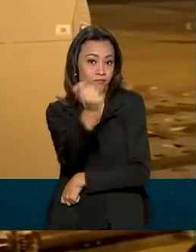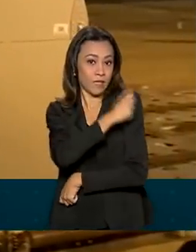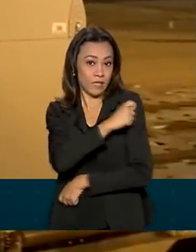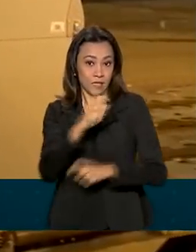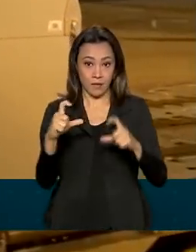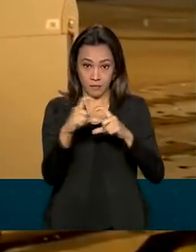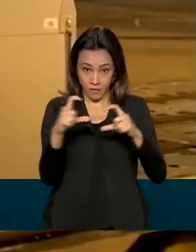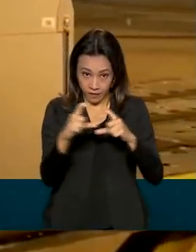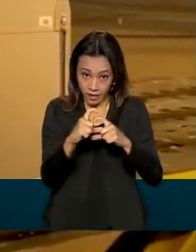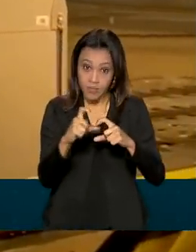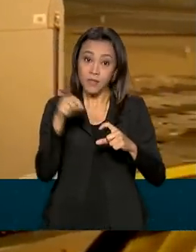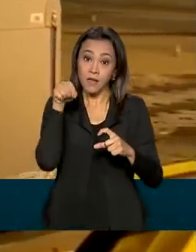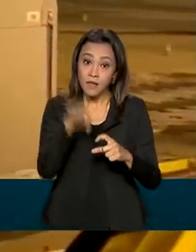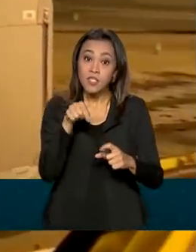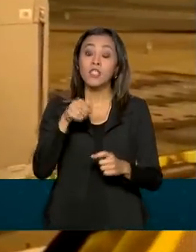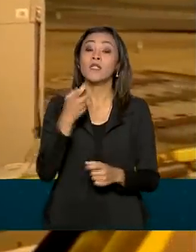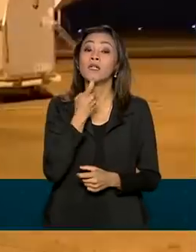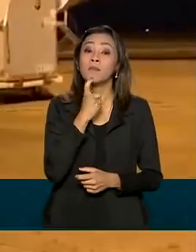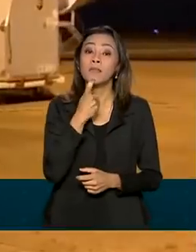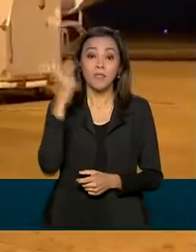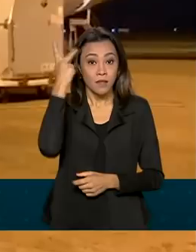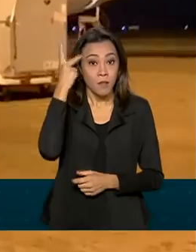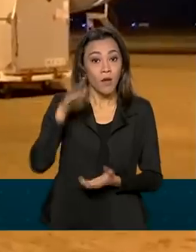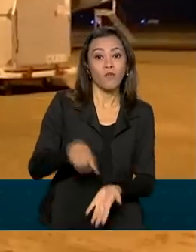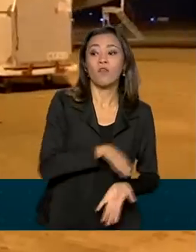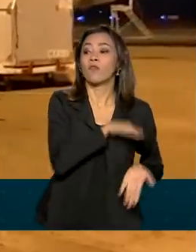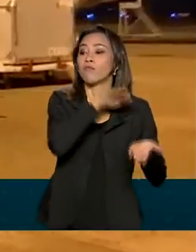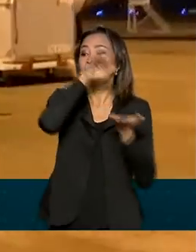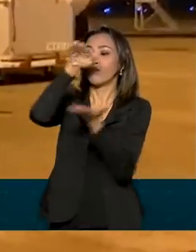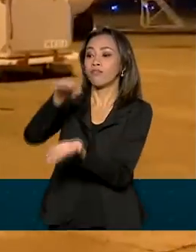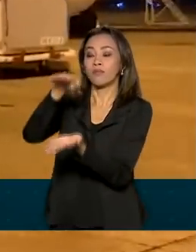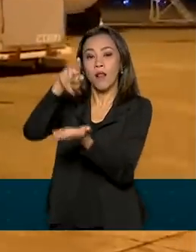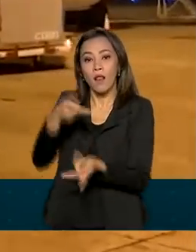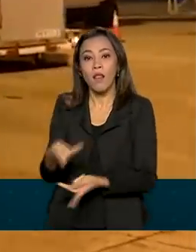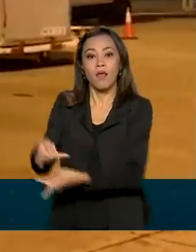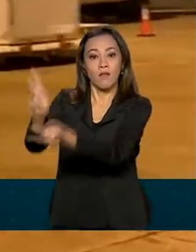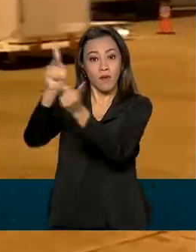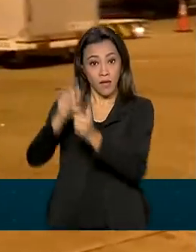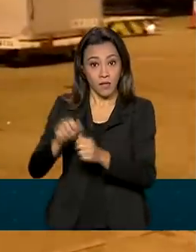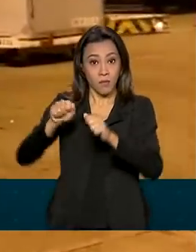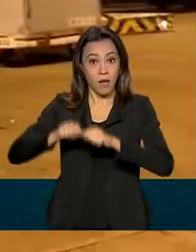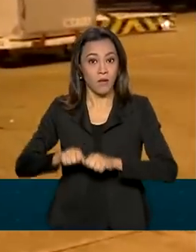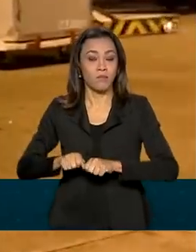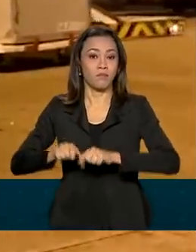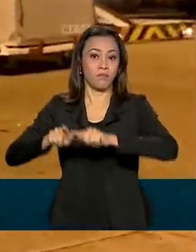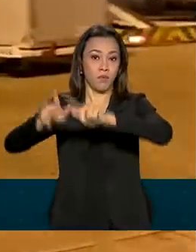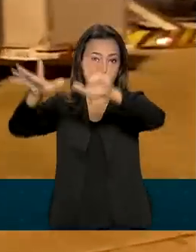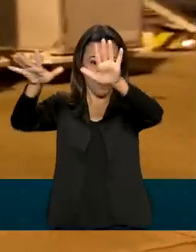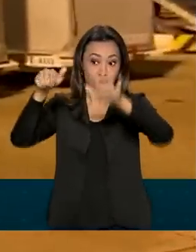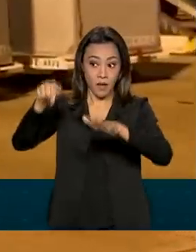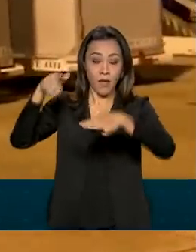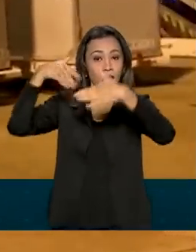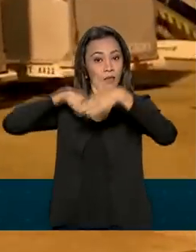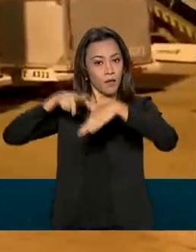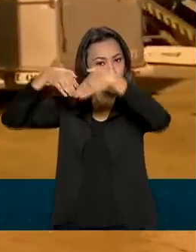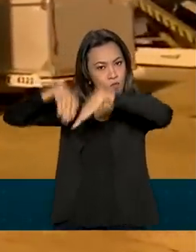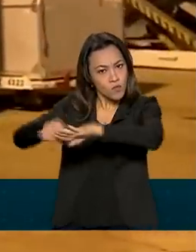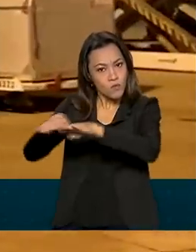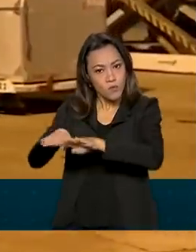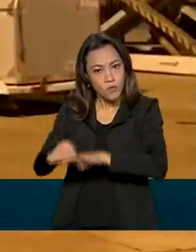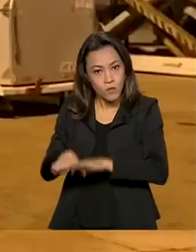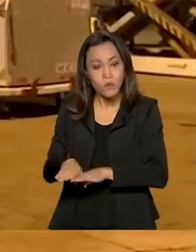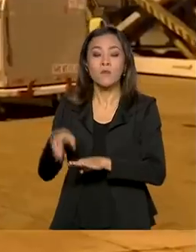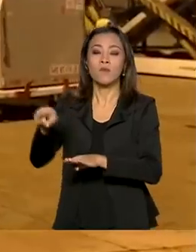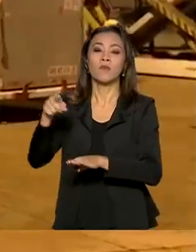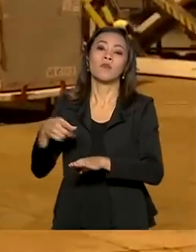Campinas, as doses foram transportadas para Guarulhos, onde ficam armazenadas no Centro de Distribuição do Ministério da Saúde.